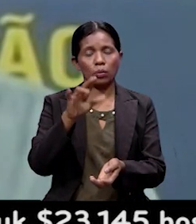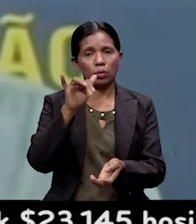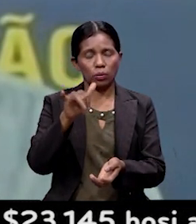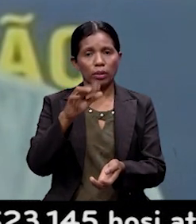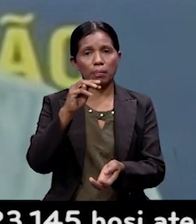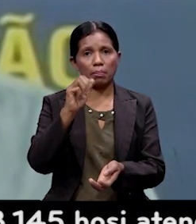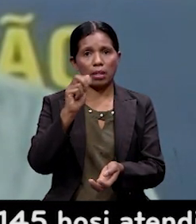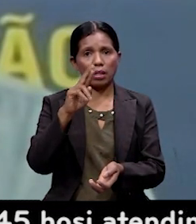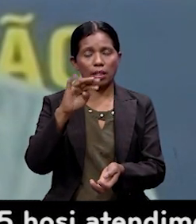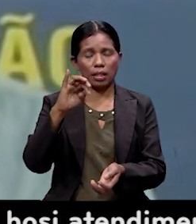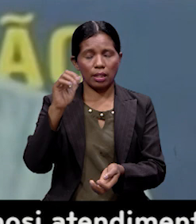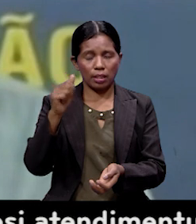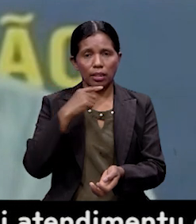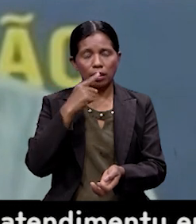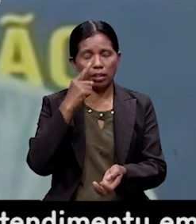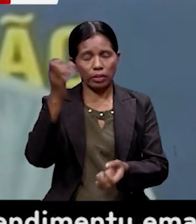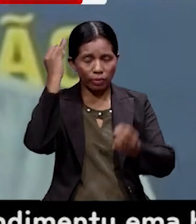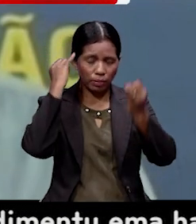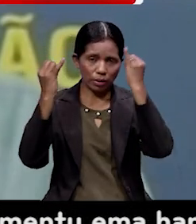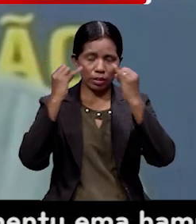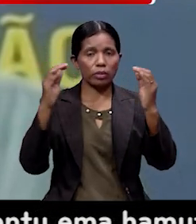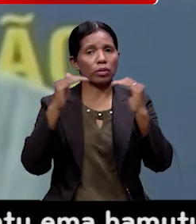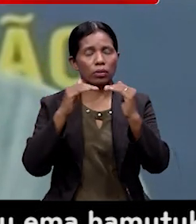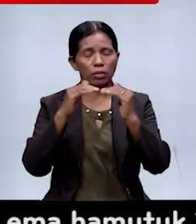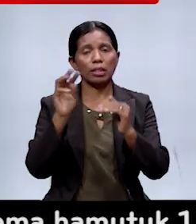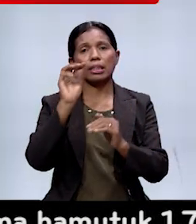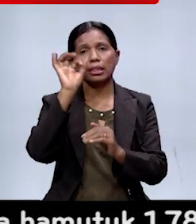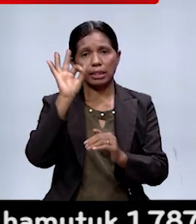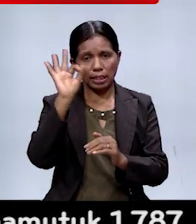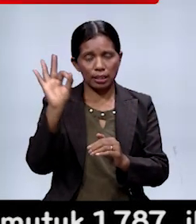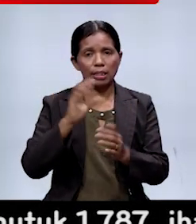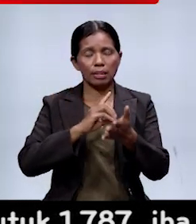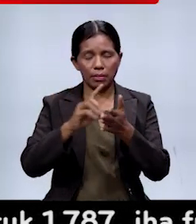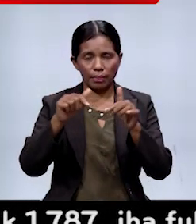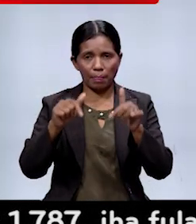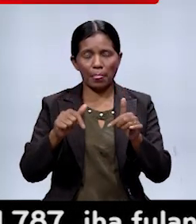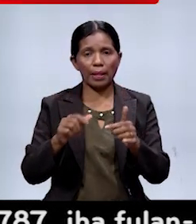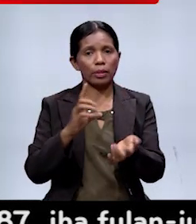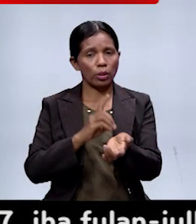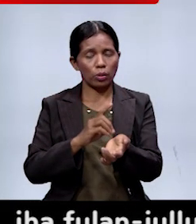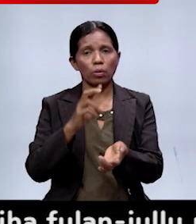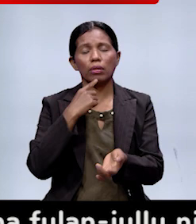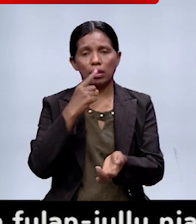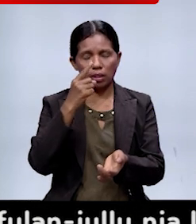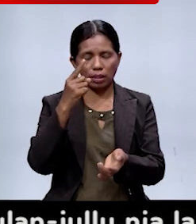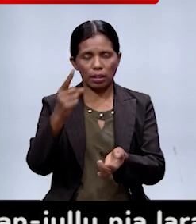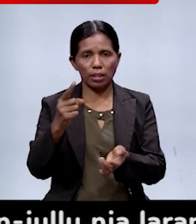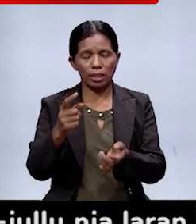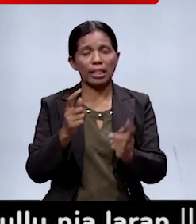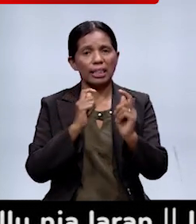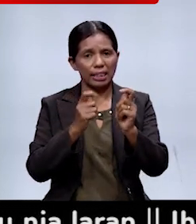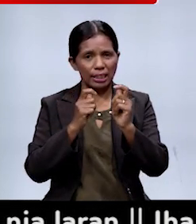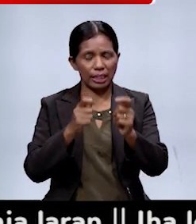informação nela foi comunicada pela imprensa sexta semana. Rui Hateten amostra laboratório Baisame PCR